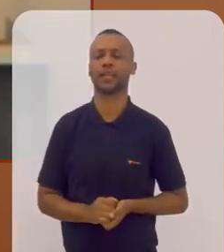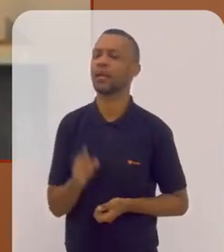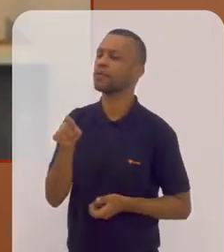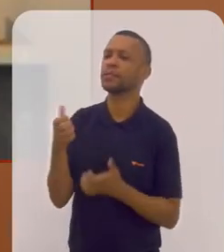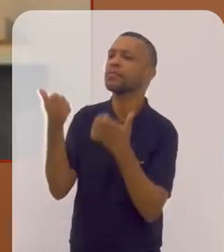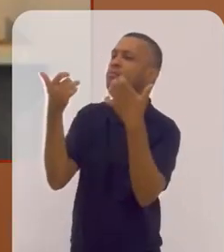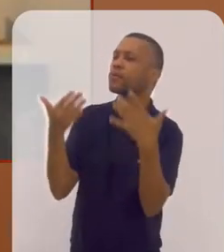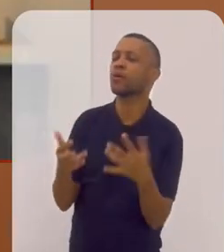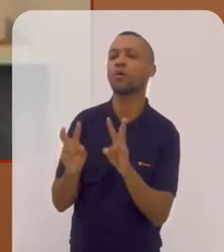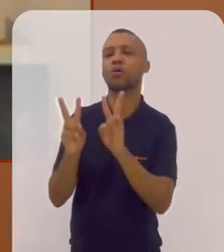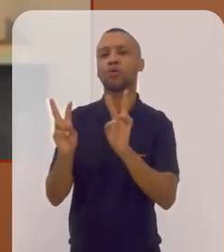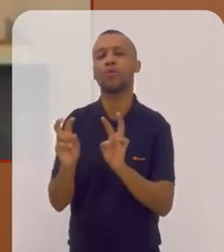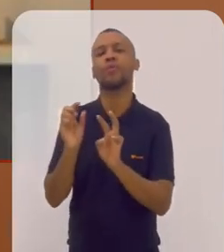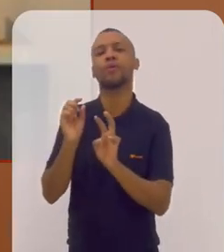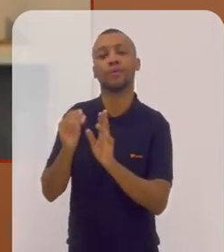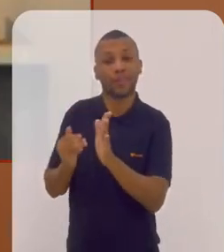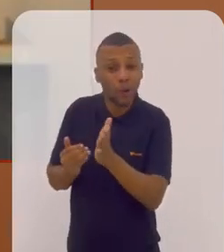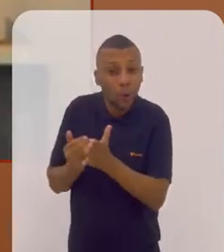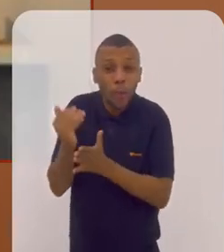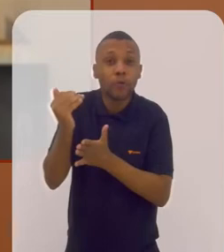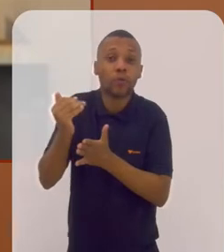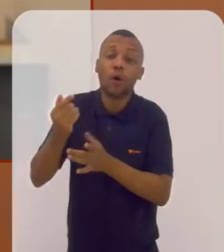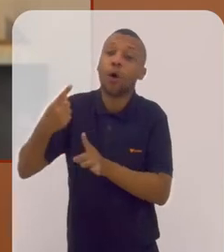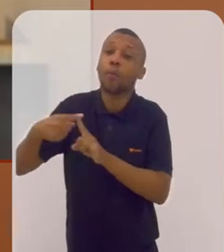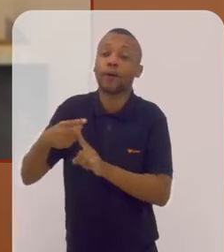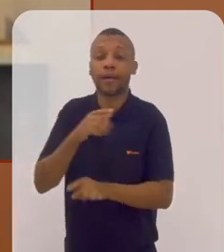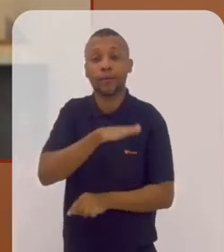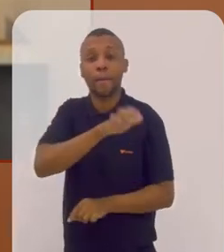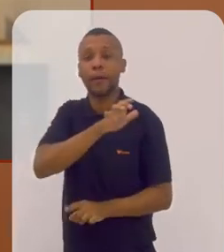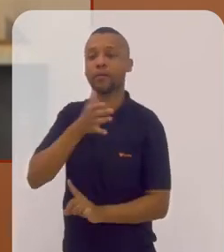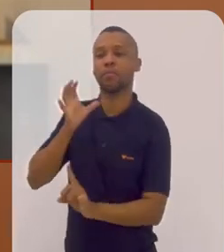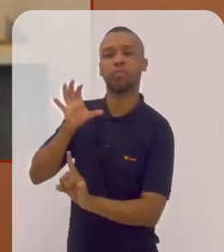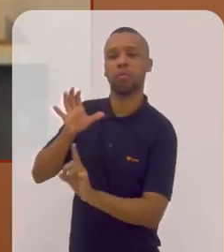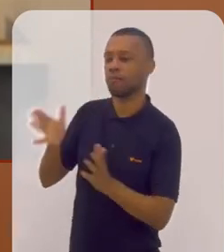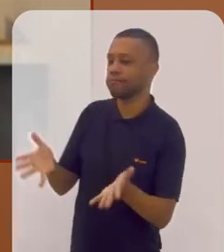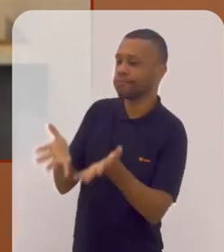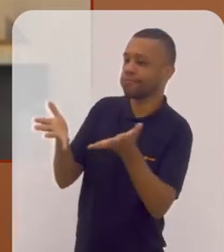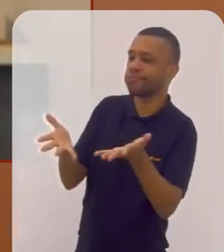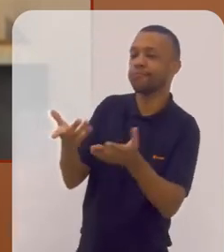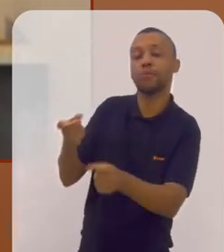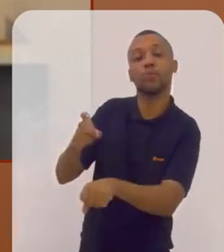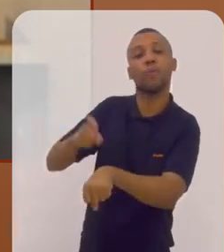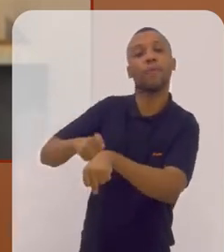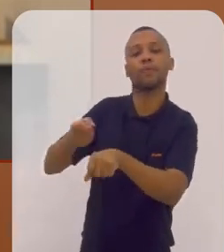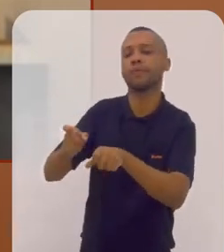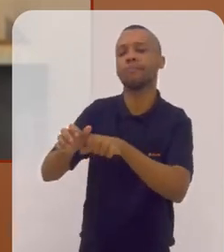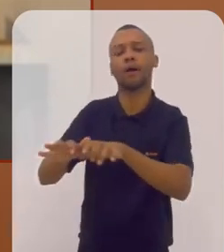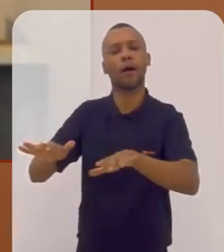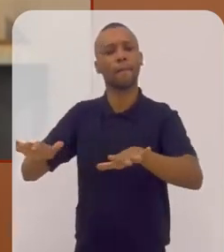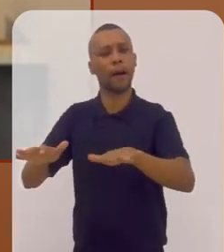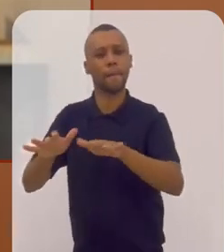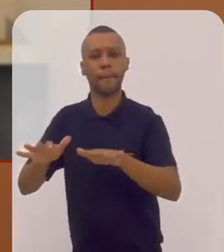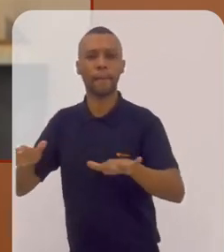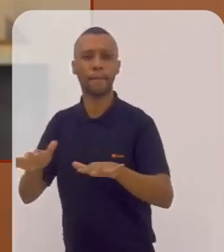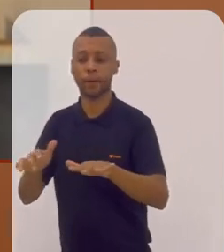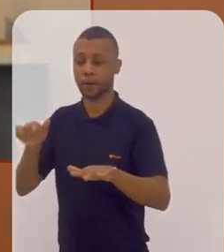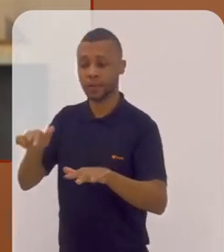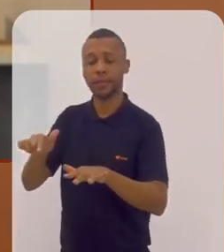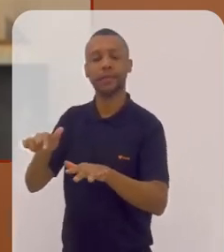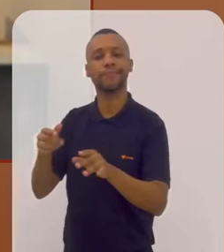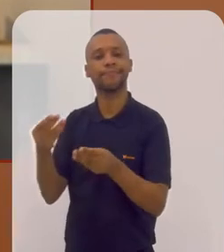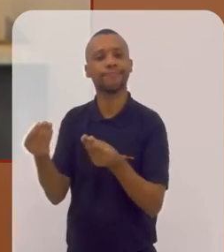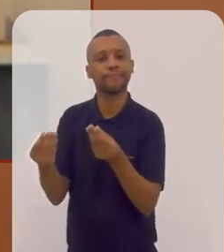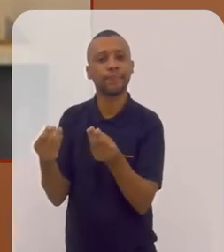falou que começou, por estímulo da sua mãe, influência, tocando piano, que acaba sendo